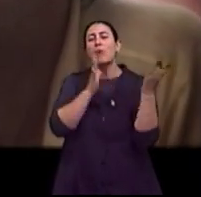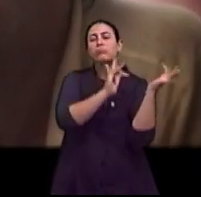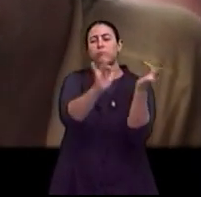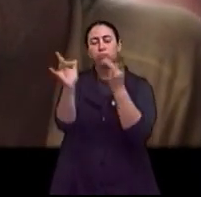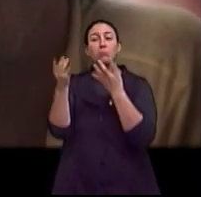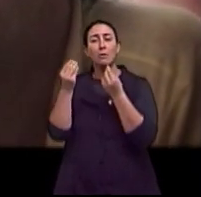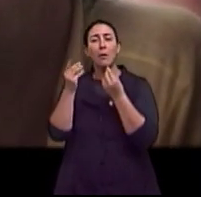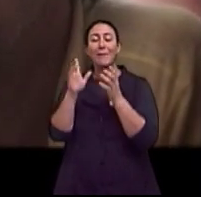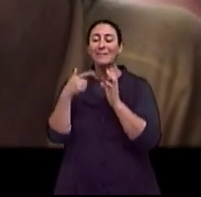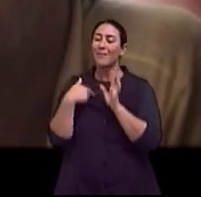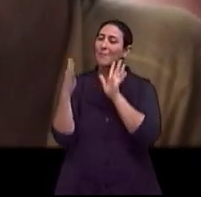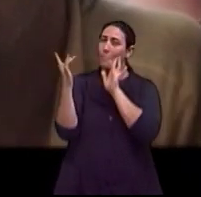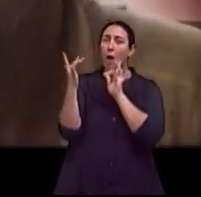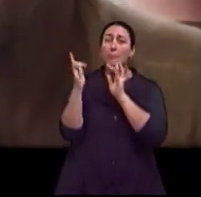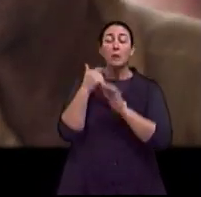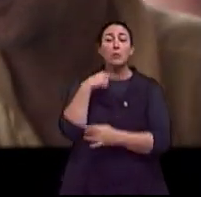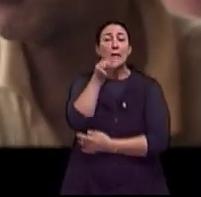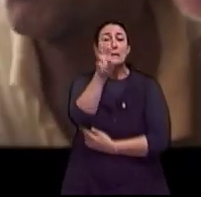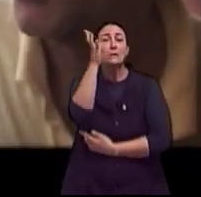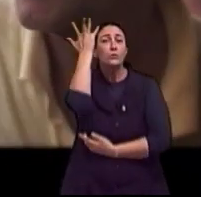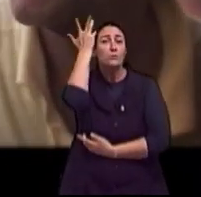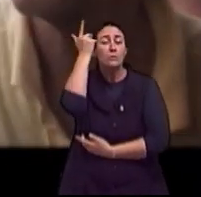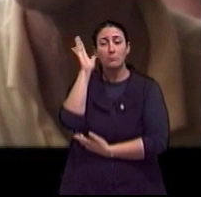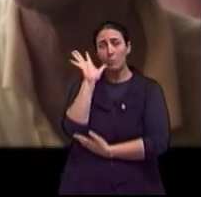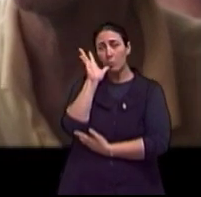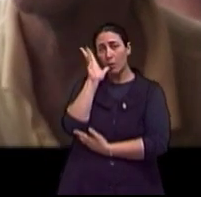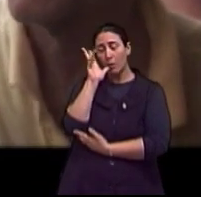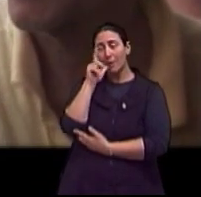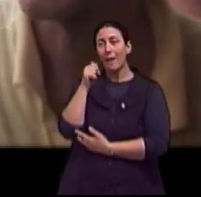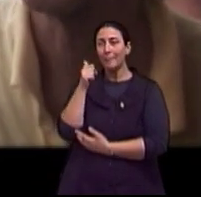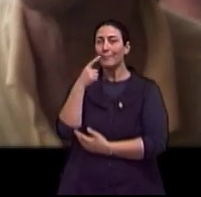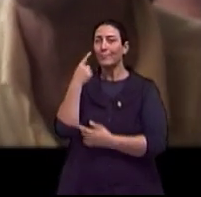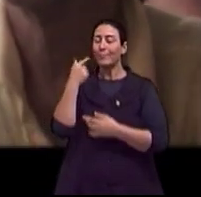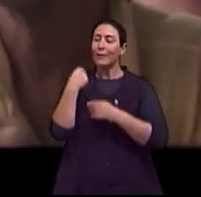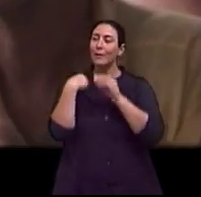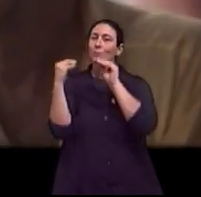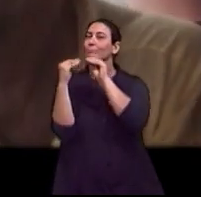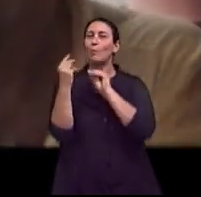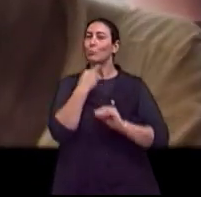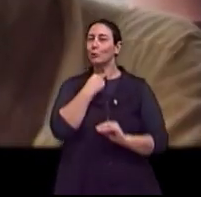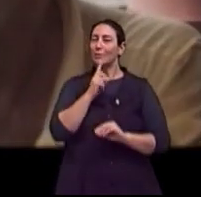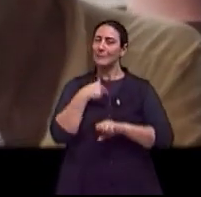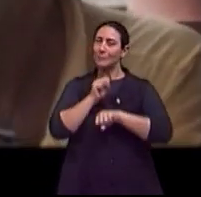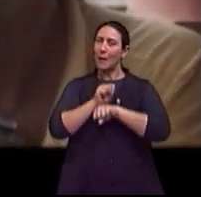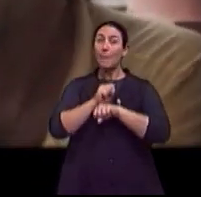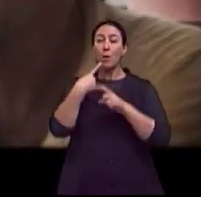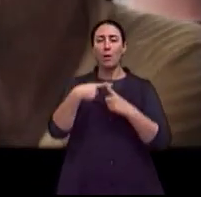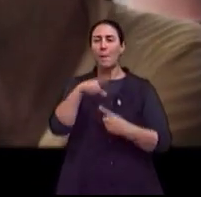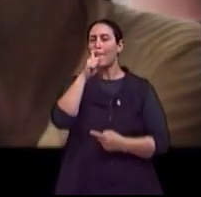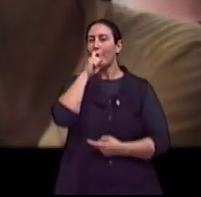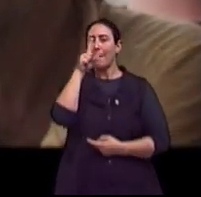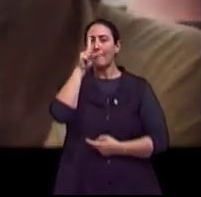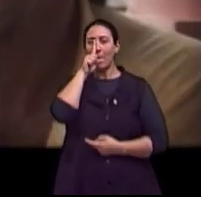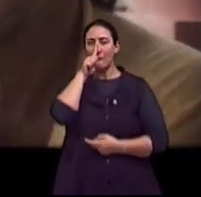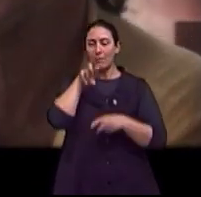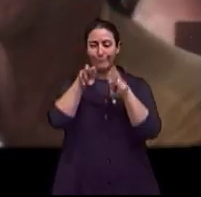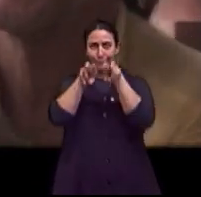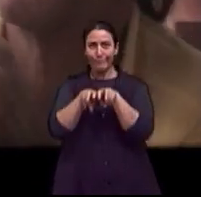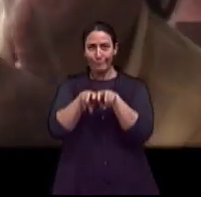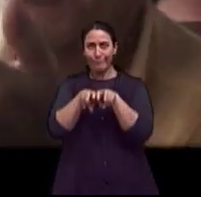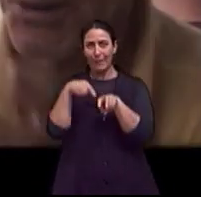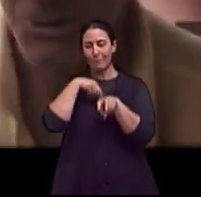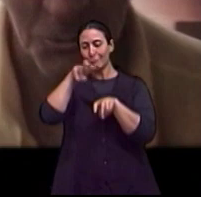fiquei 15 dias para beijar a moça. Ficava o pai e a mãe na sala. Então, ela lá e eu cá, o pai lá